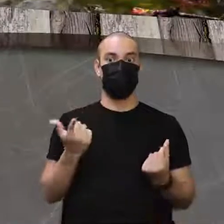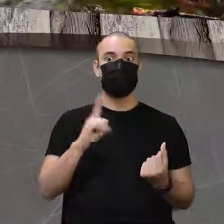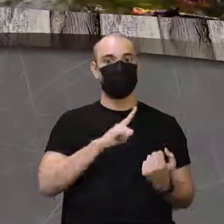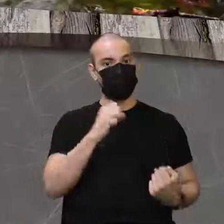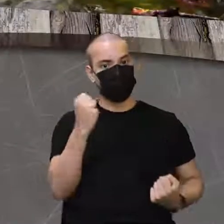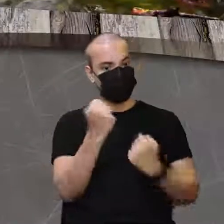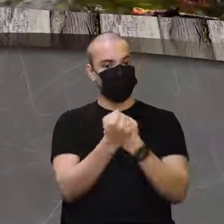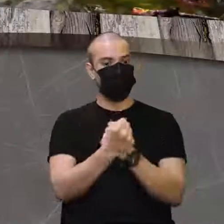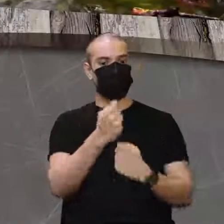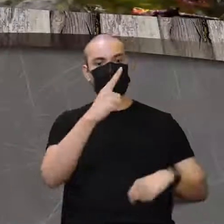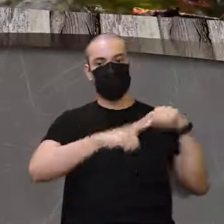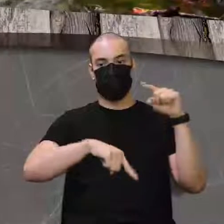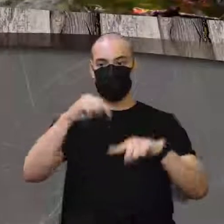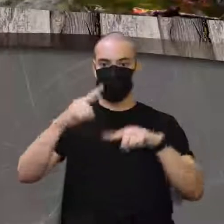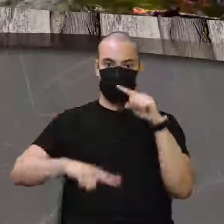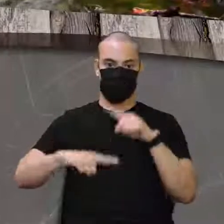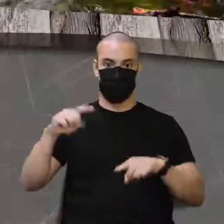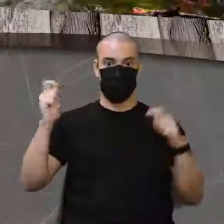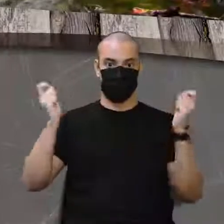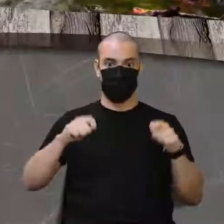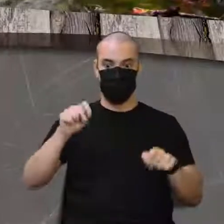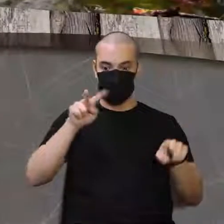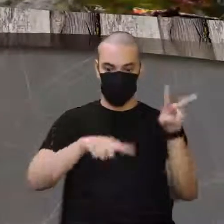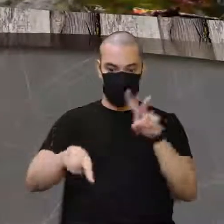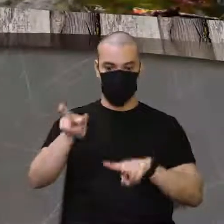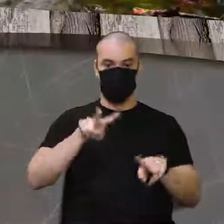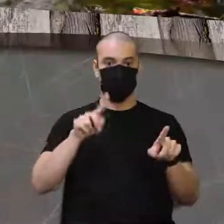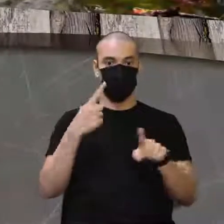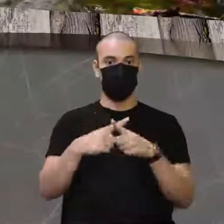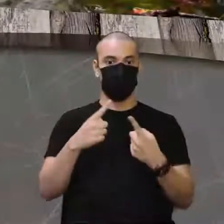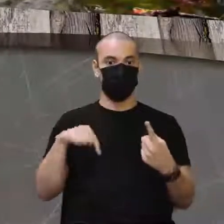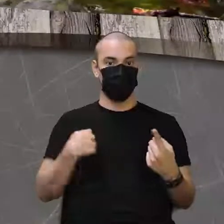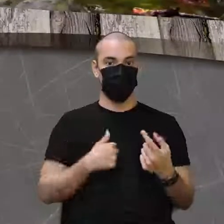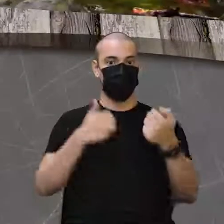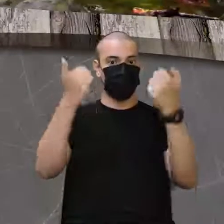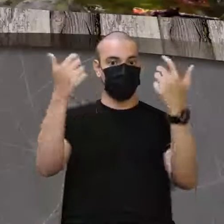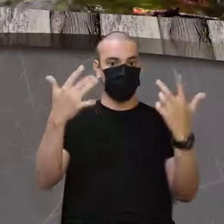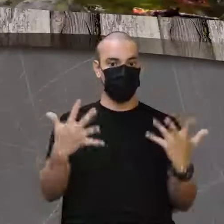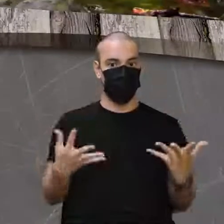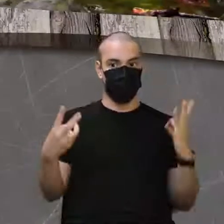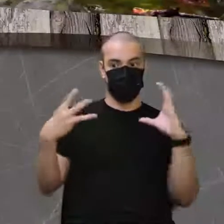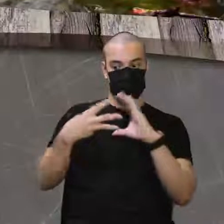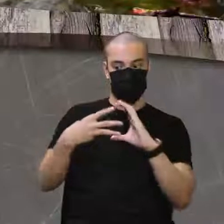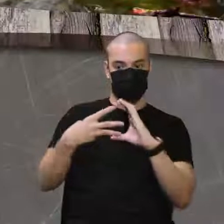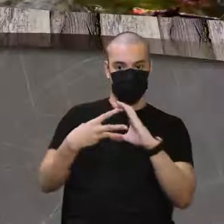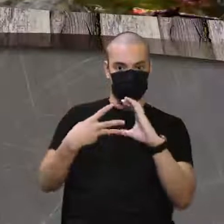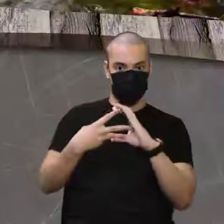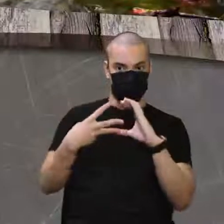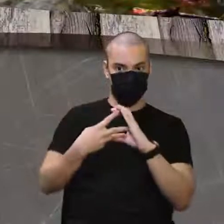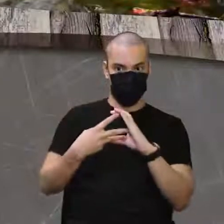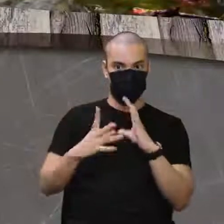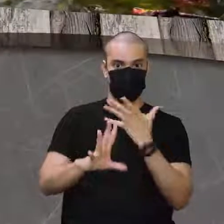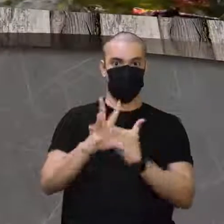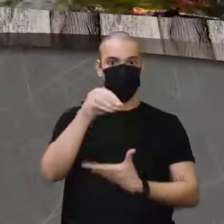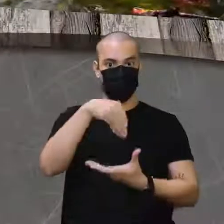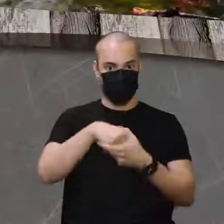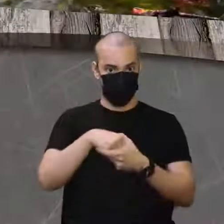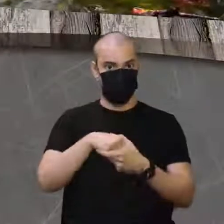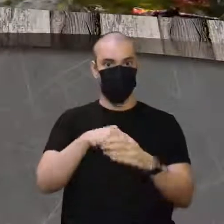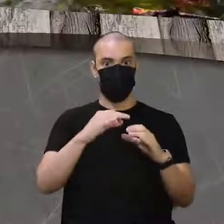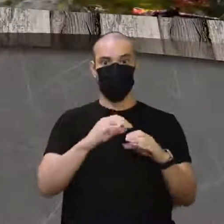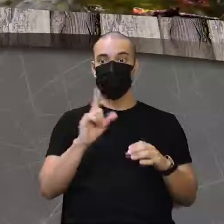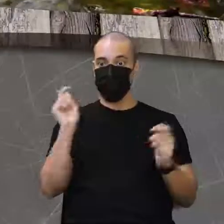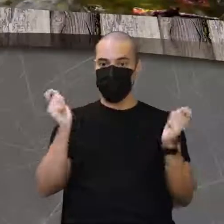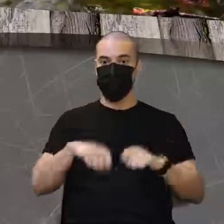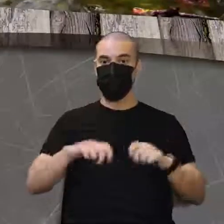apoio de ferramentas para poder fazer essa visualização, porque nós estamos falando de células. Óvulos e espimatozoides são células